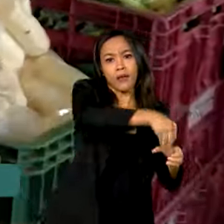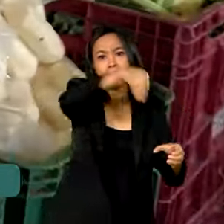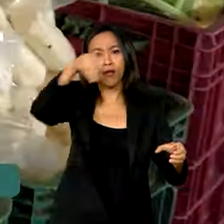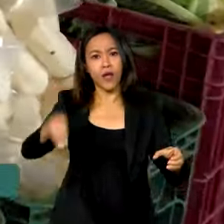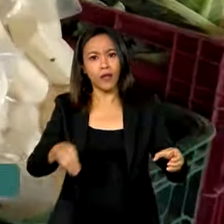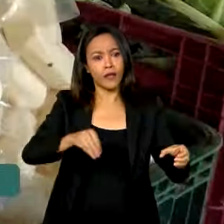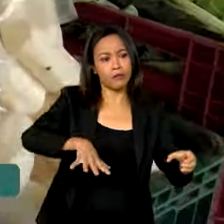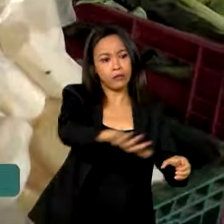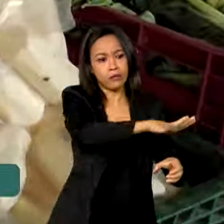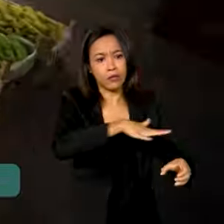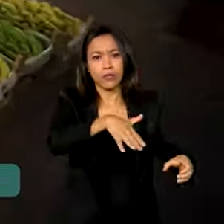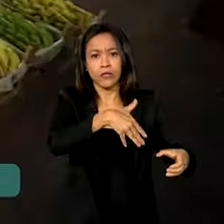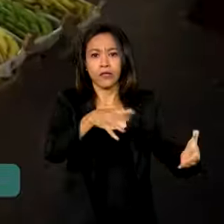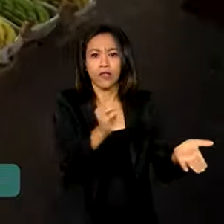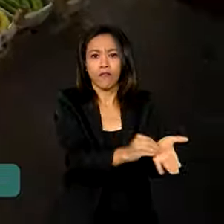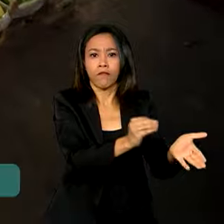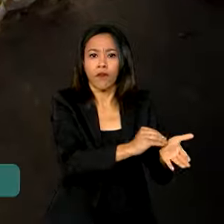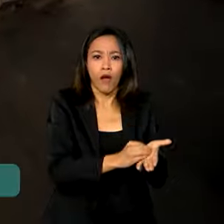fome.